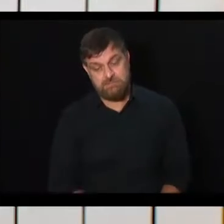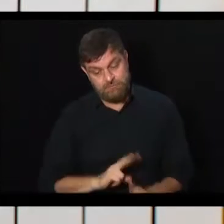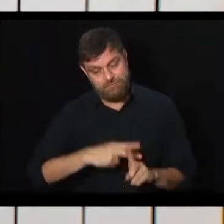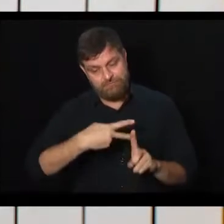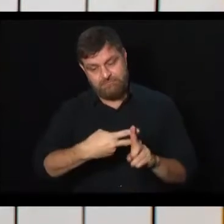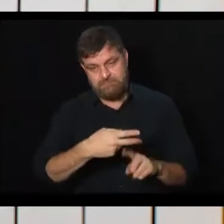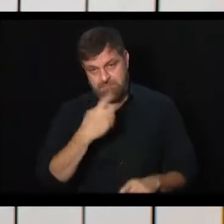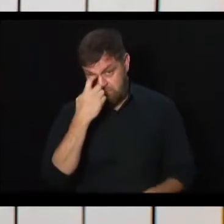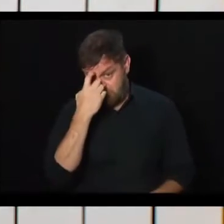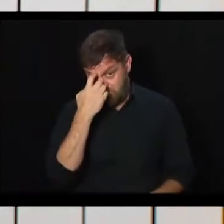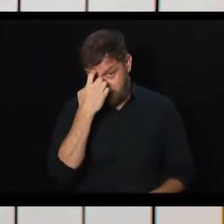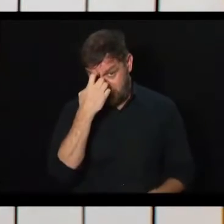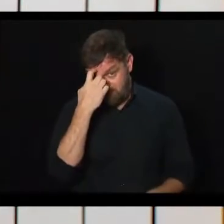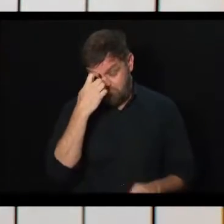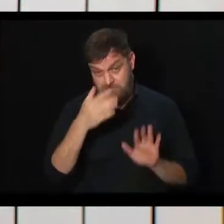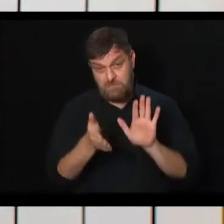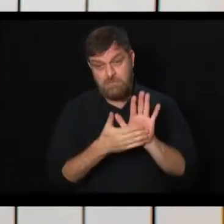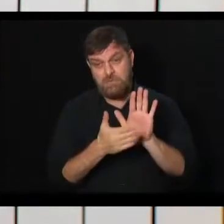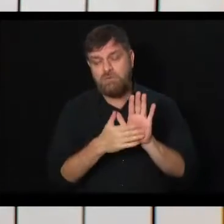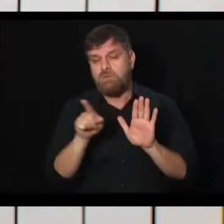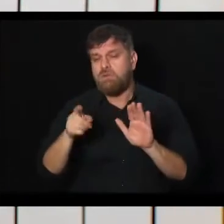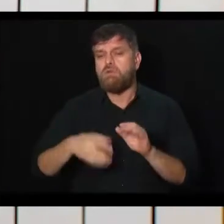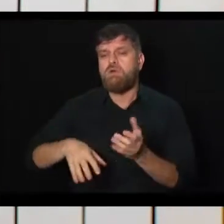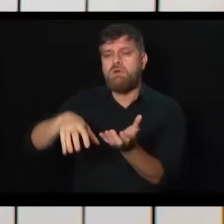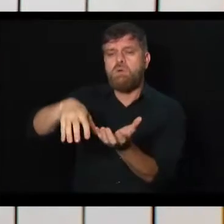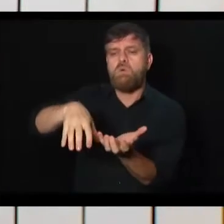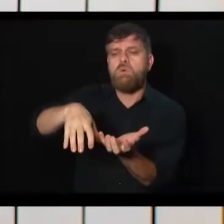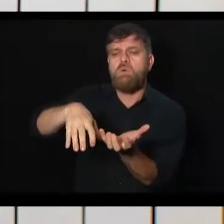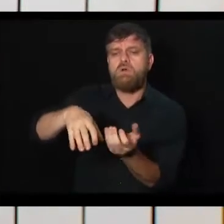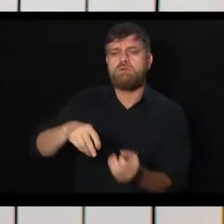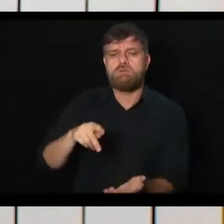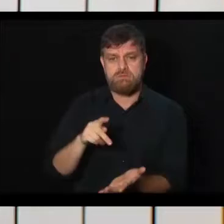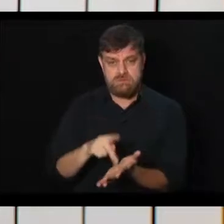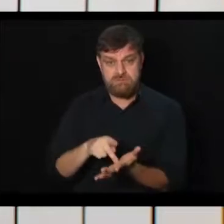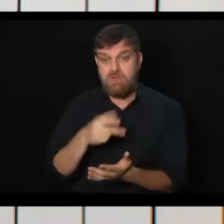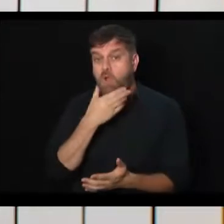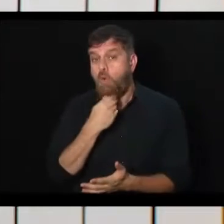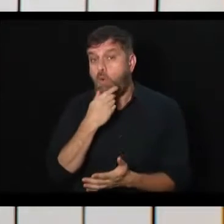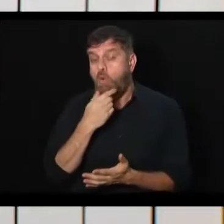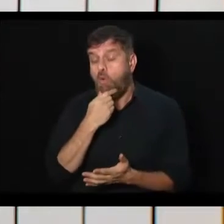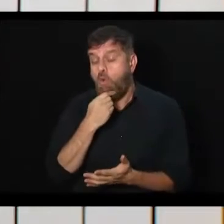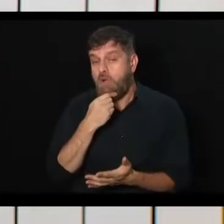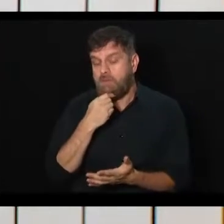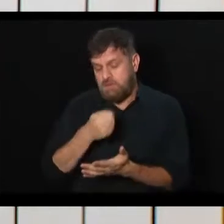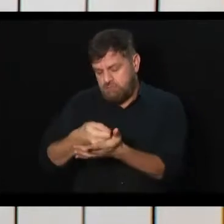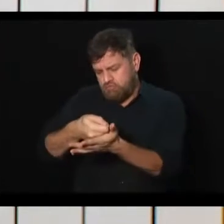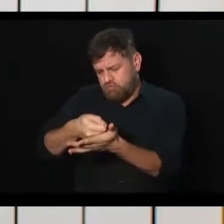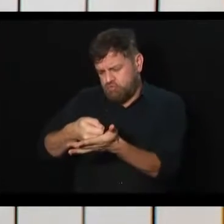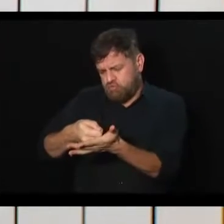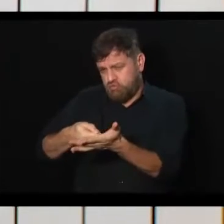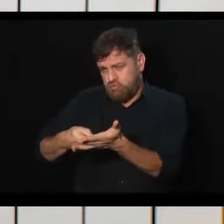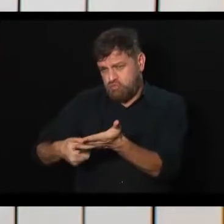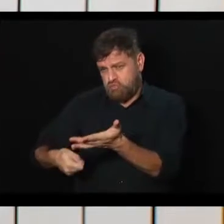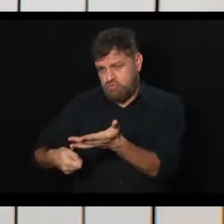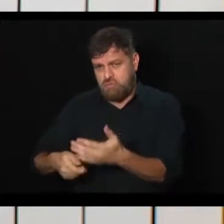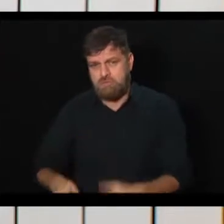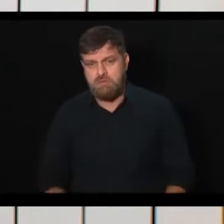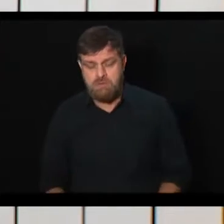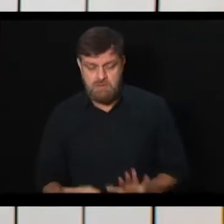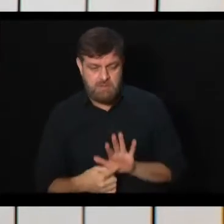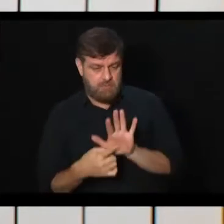nessas propostas e o Senado, na verdade, o relator apontou que não deve haver muitas